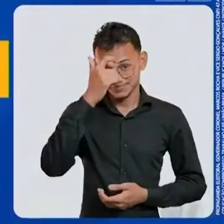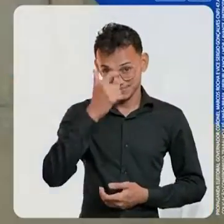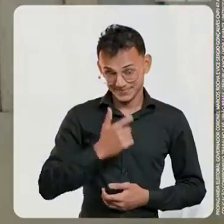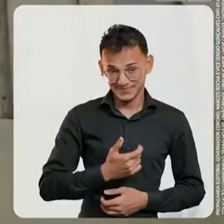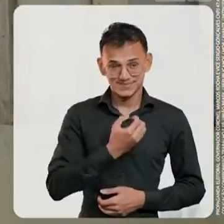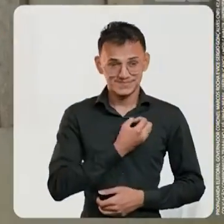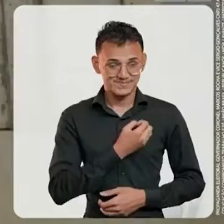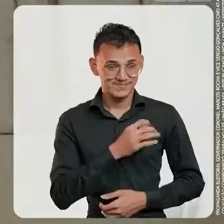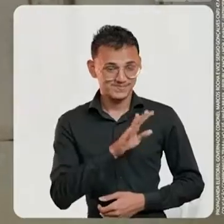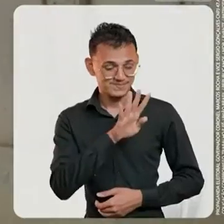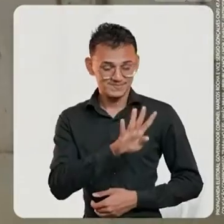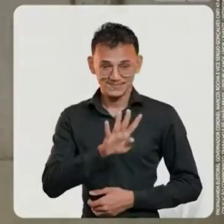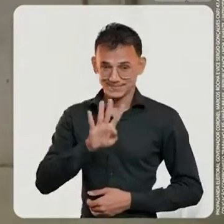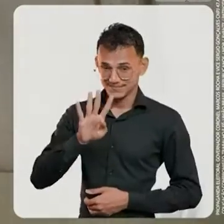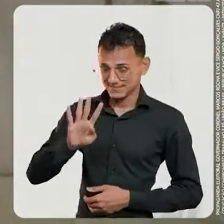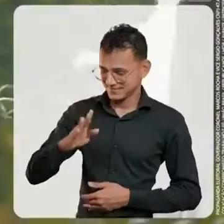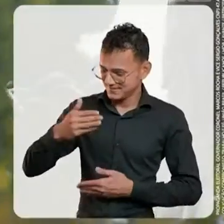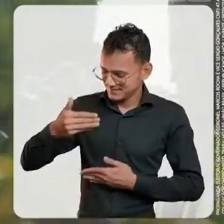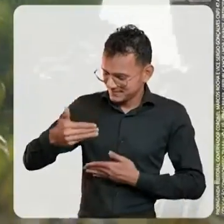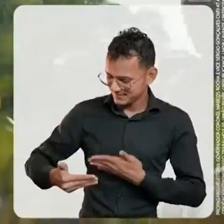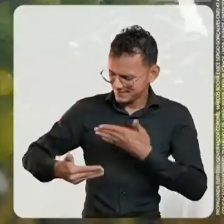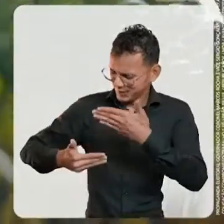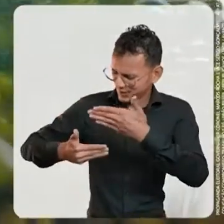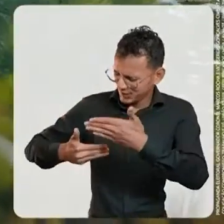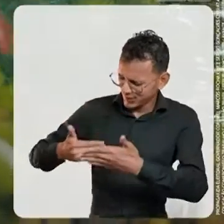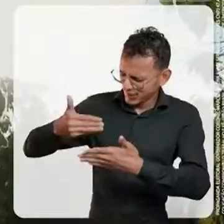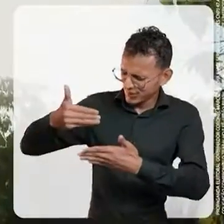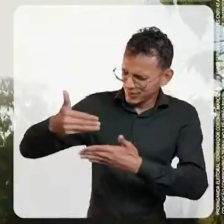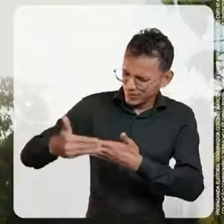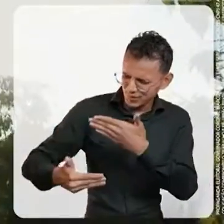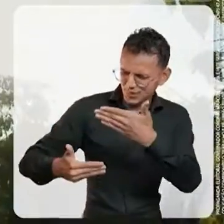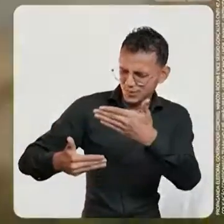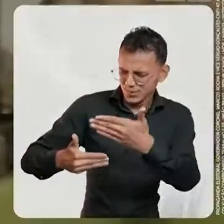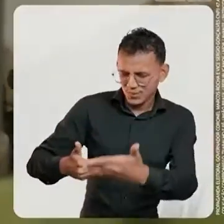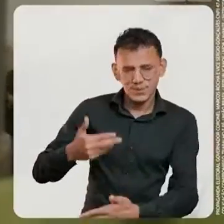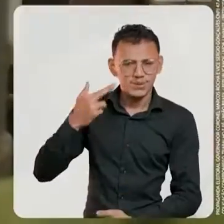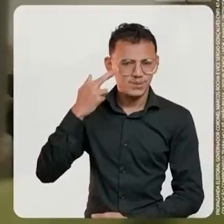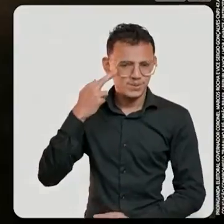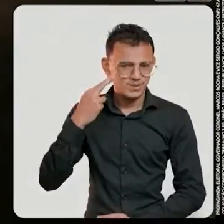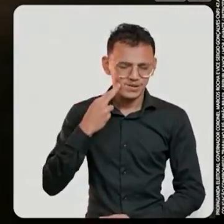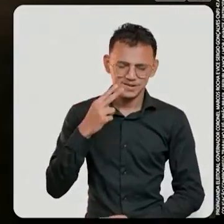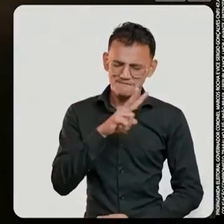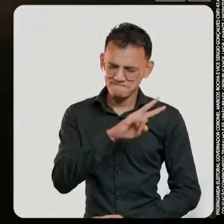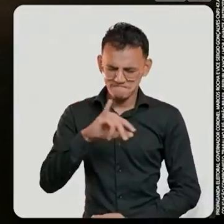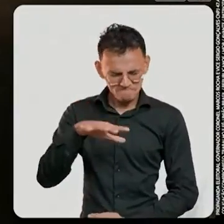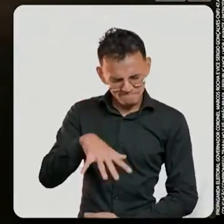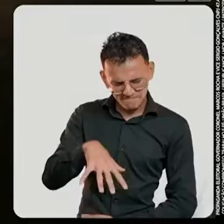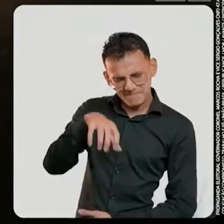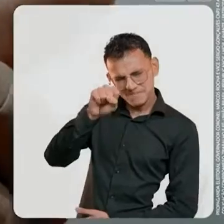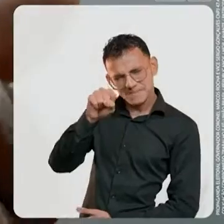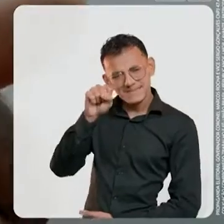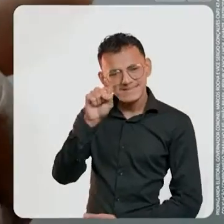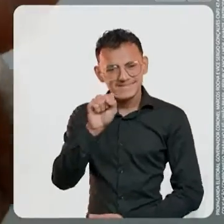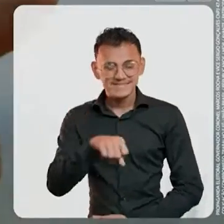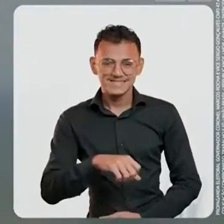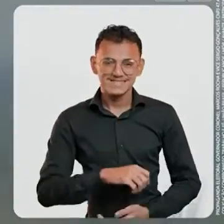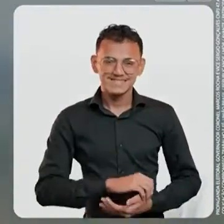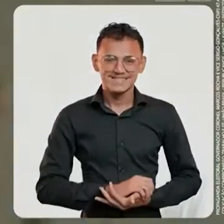Sou 44, pra crescer e prosperar, Rondônia só tem a ganhar.